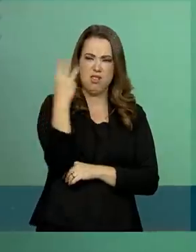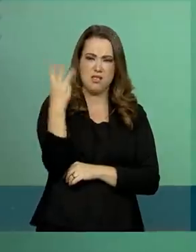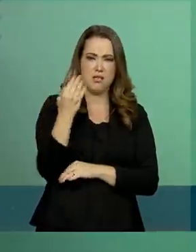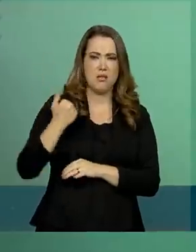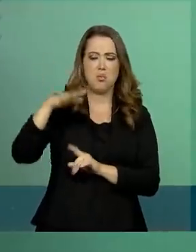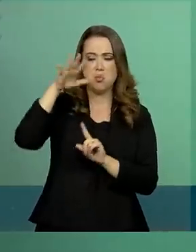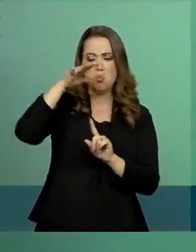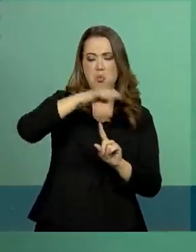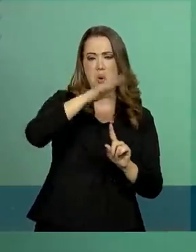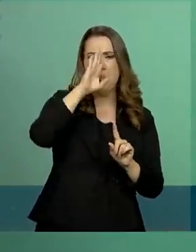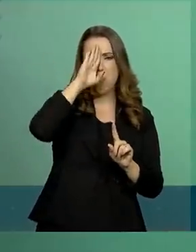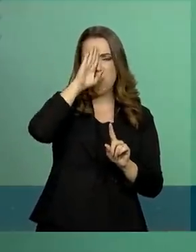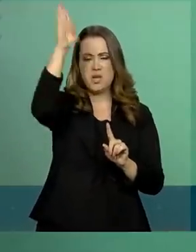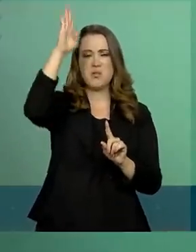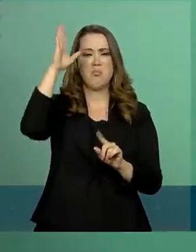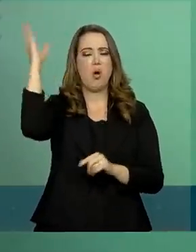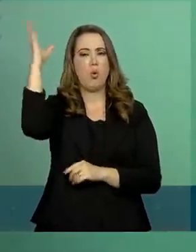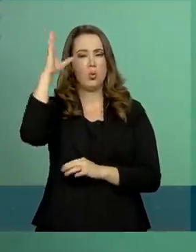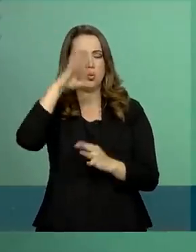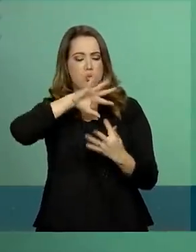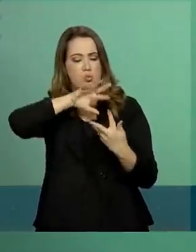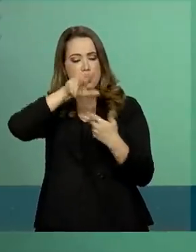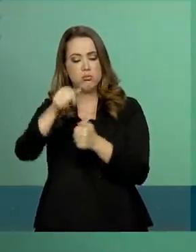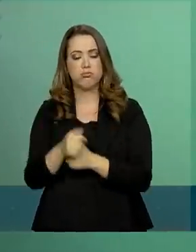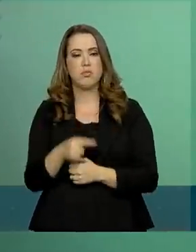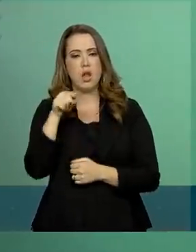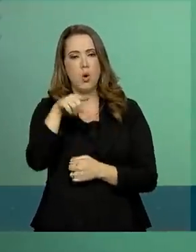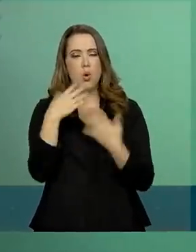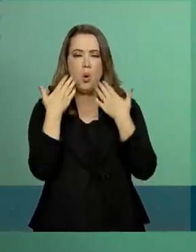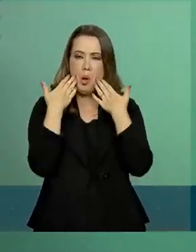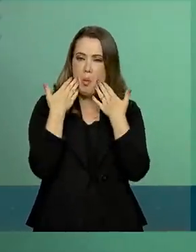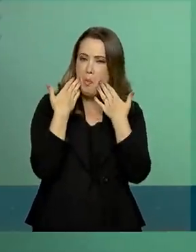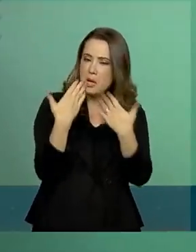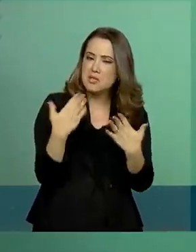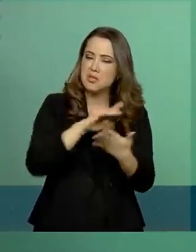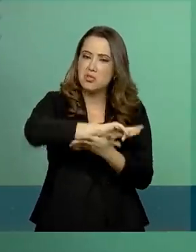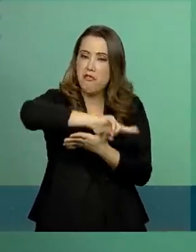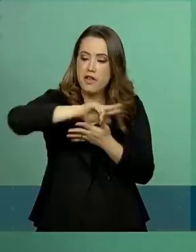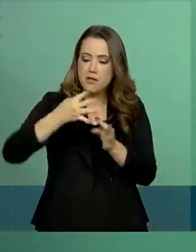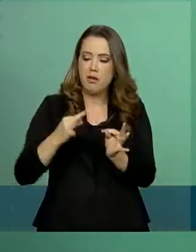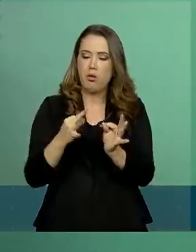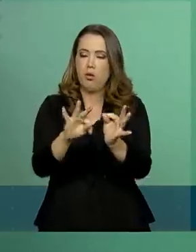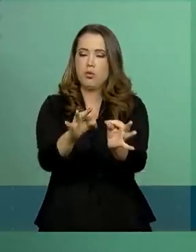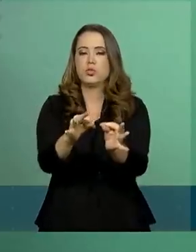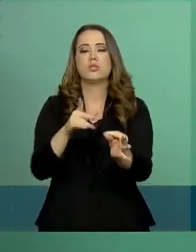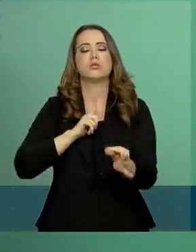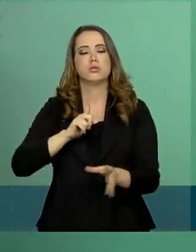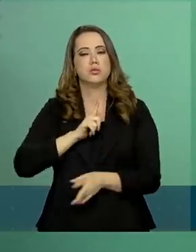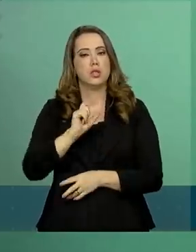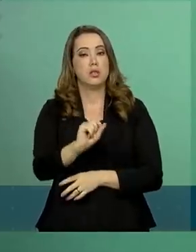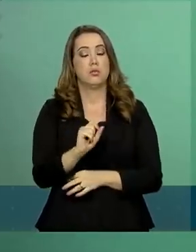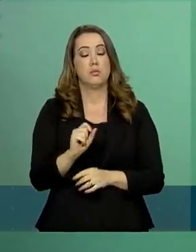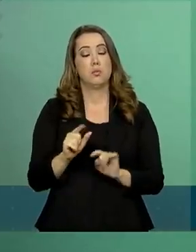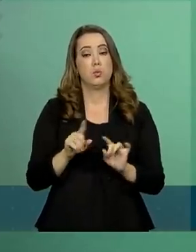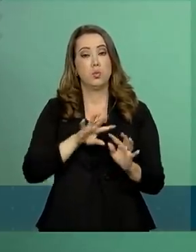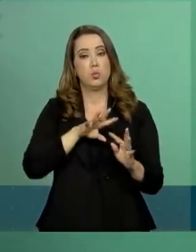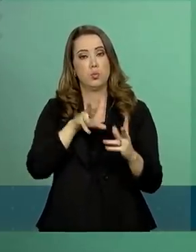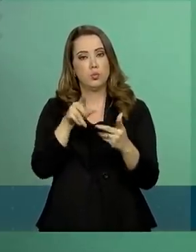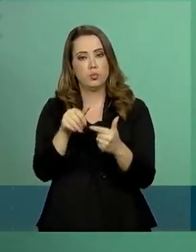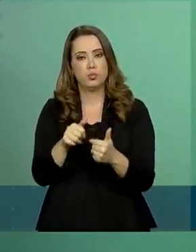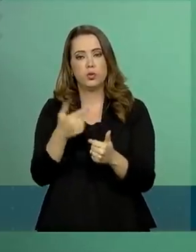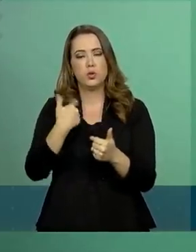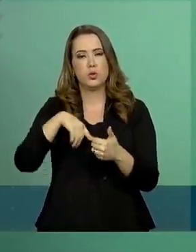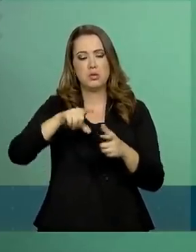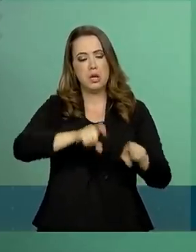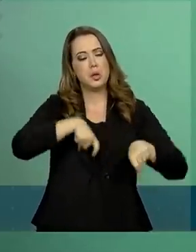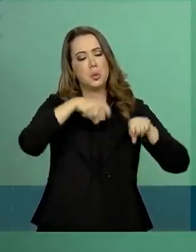Ela é vitrine das mais avançadas tendências e inovações tecnológicas do